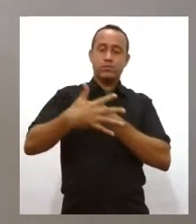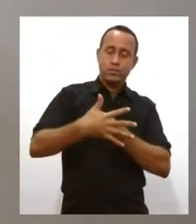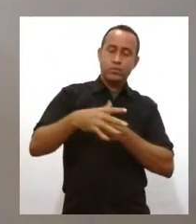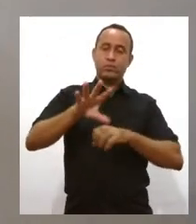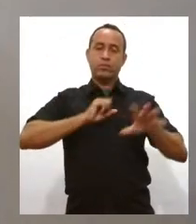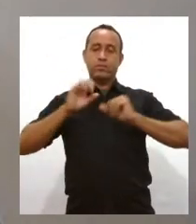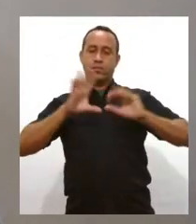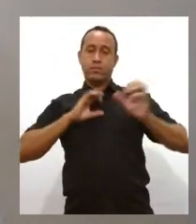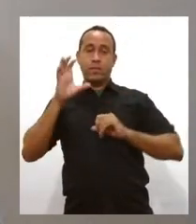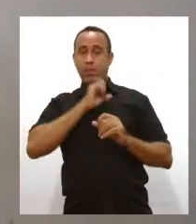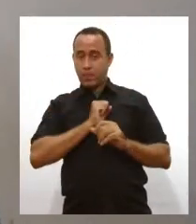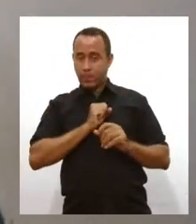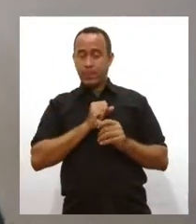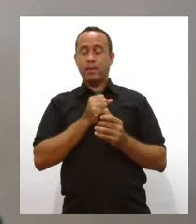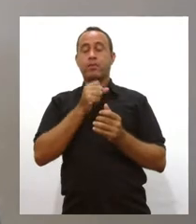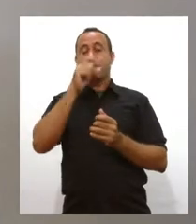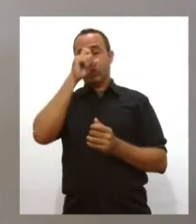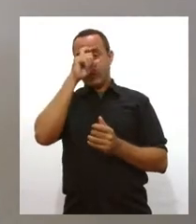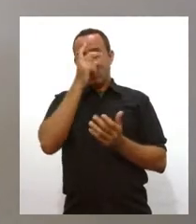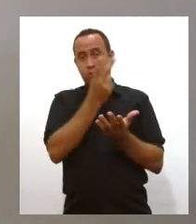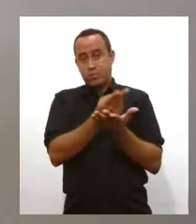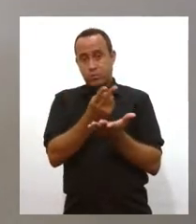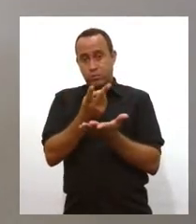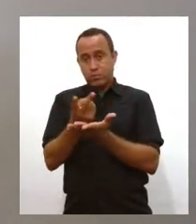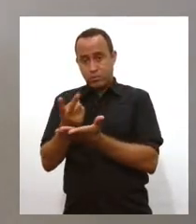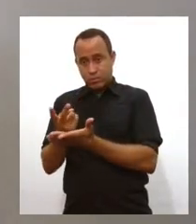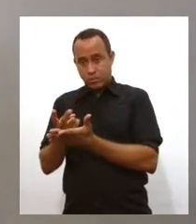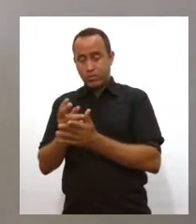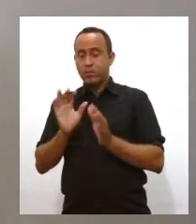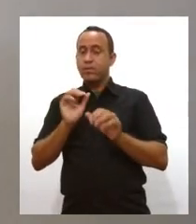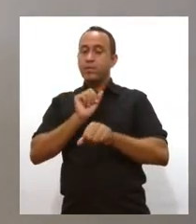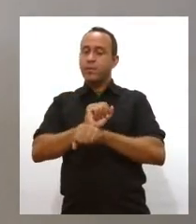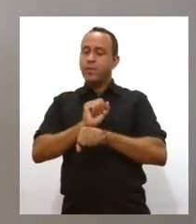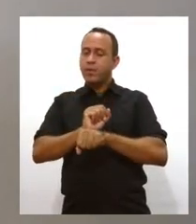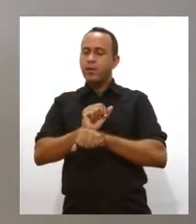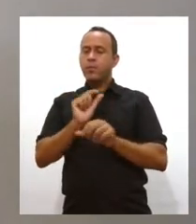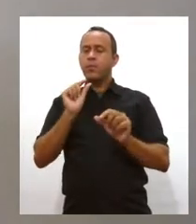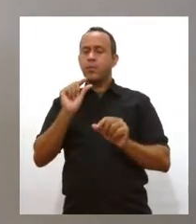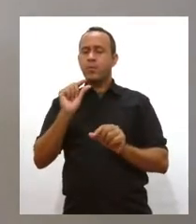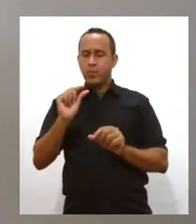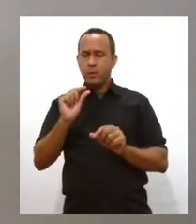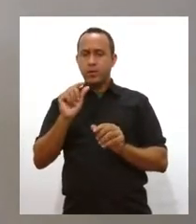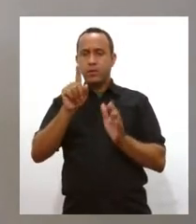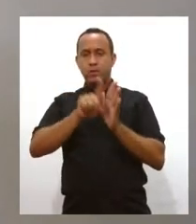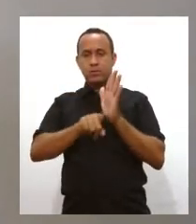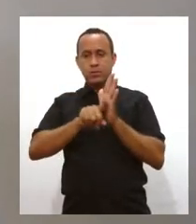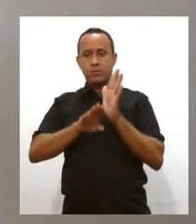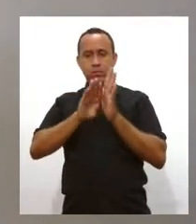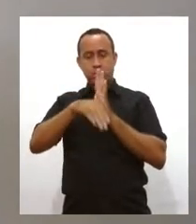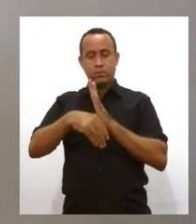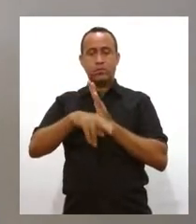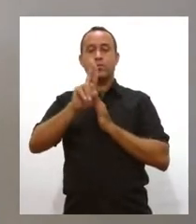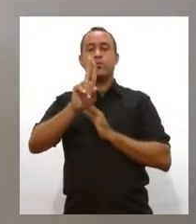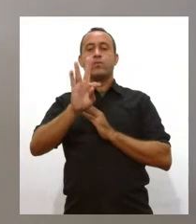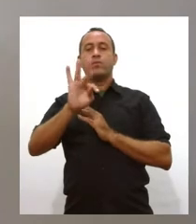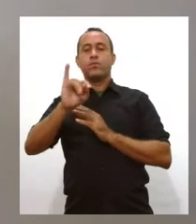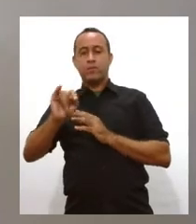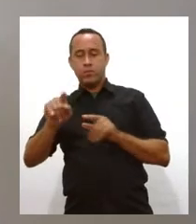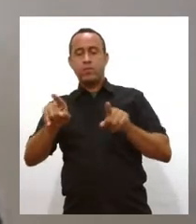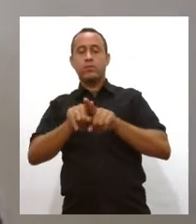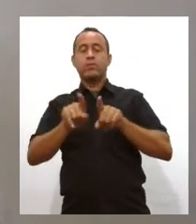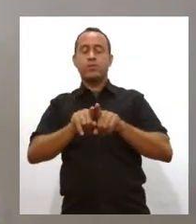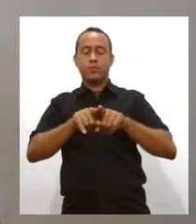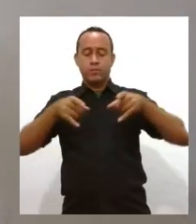o Estado. Internações também houve ou estabilidade ou uma queda na questão tanto de UTI quanto de enfermarias.